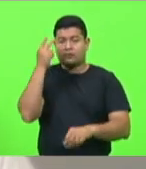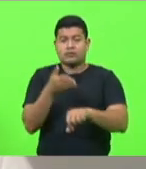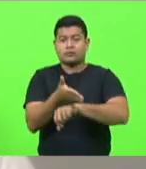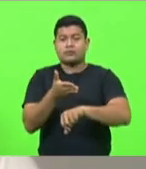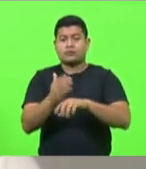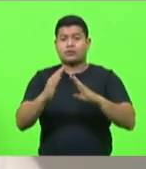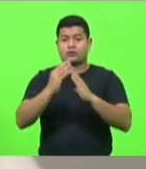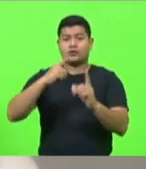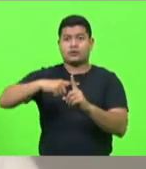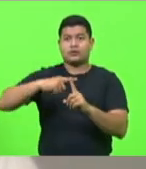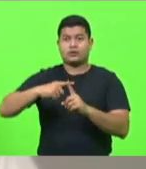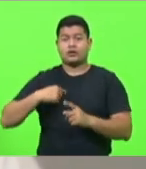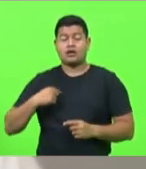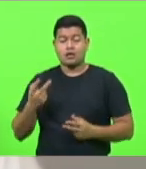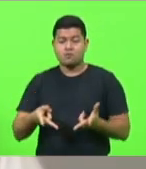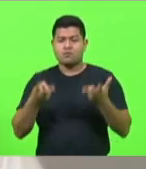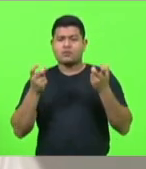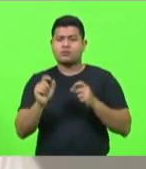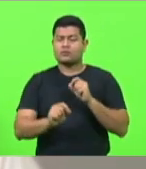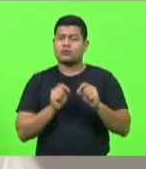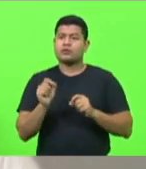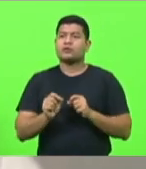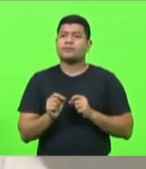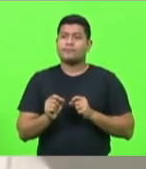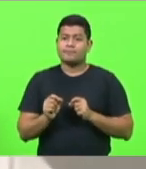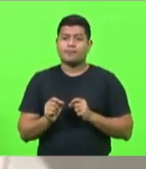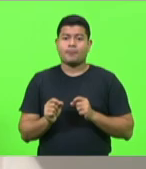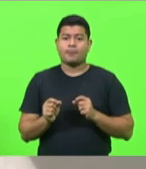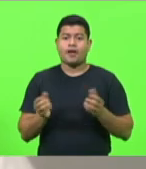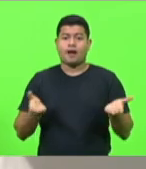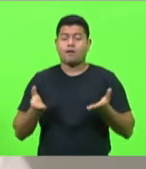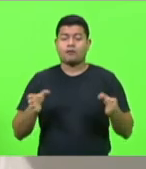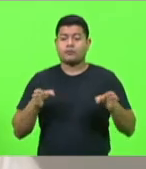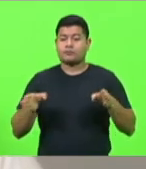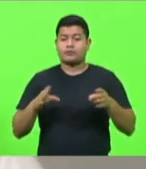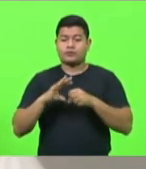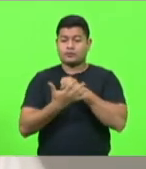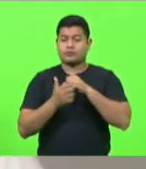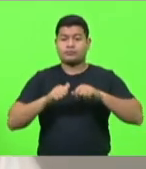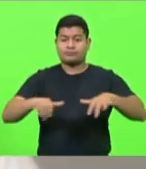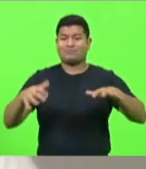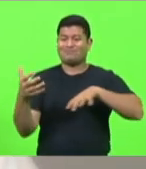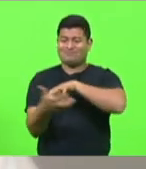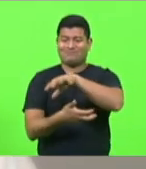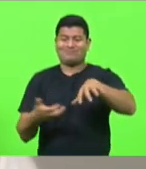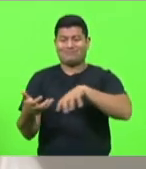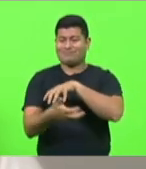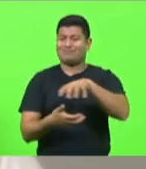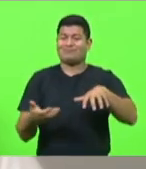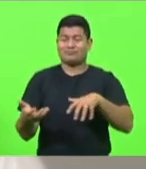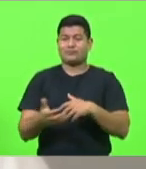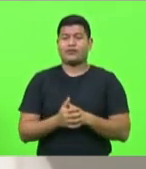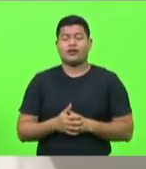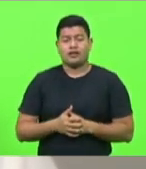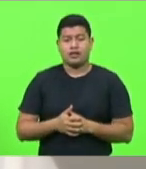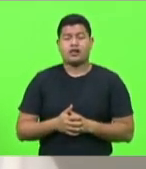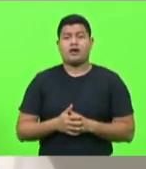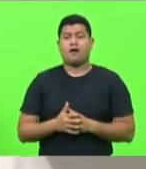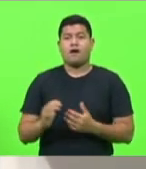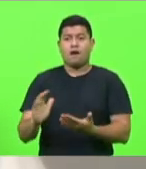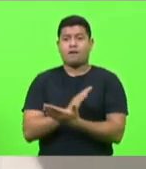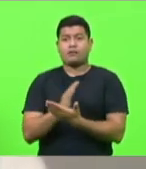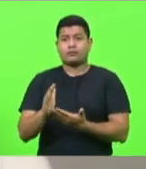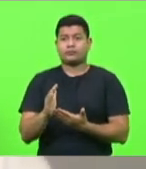que tem parecido muito constante durante essa coronacrise inteira. Eu vejo alguns, até algumas pessoas